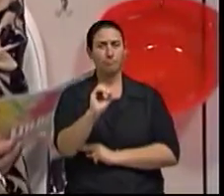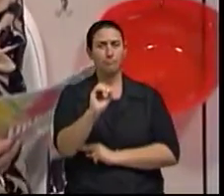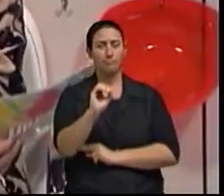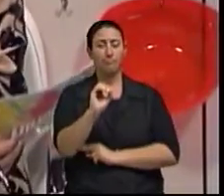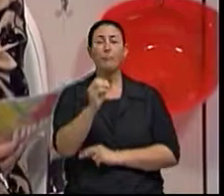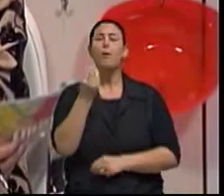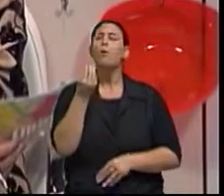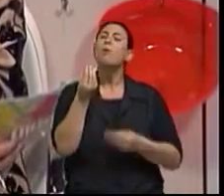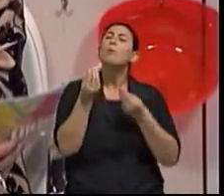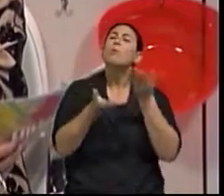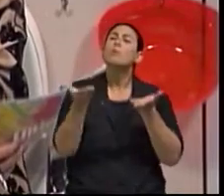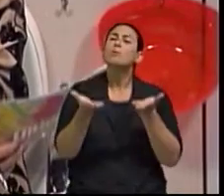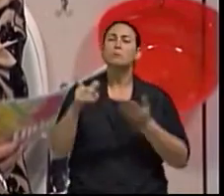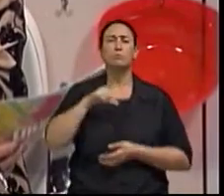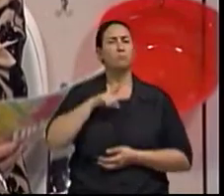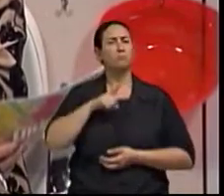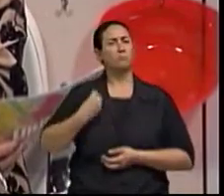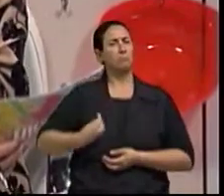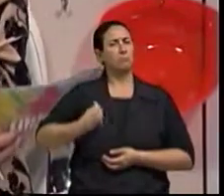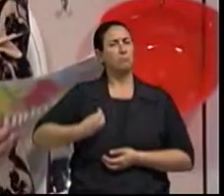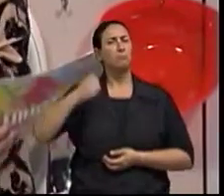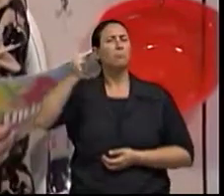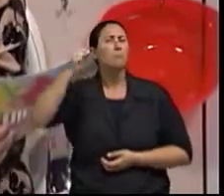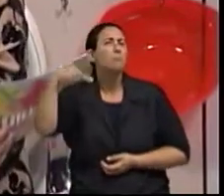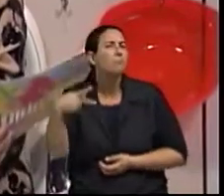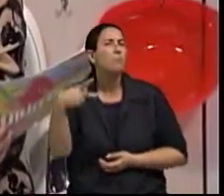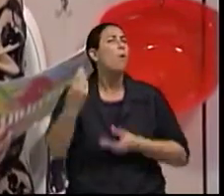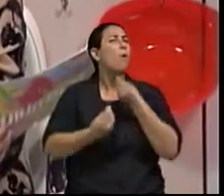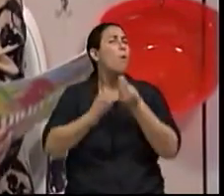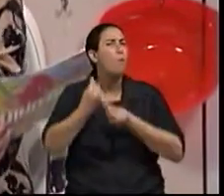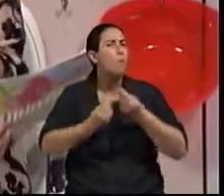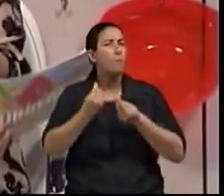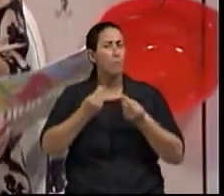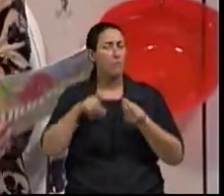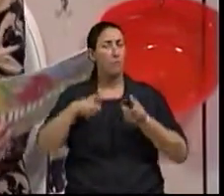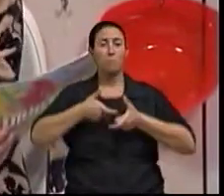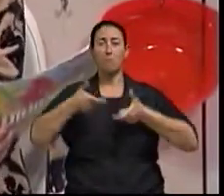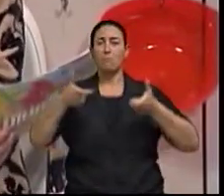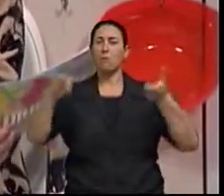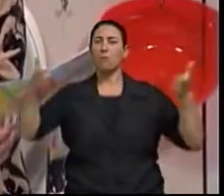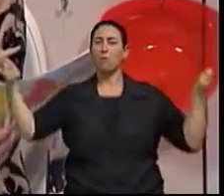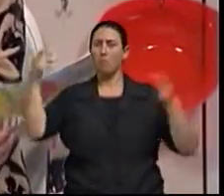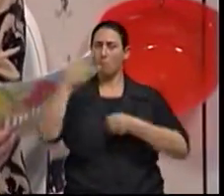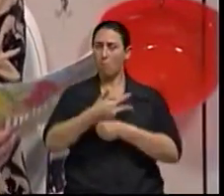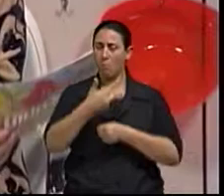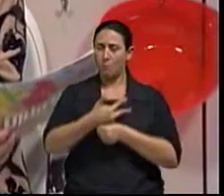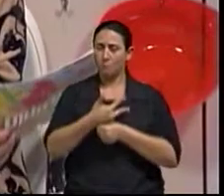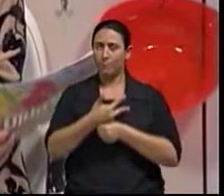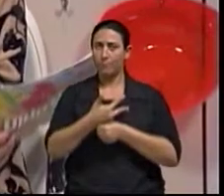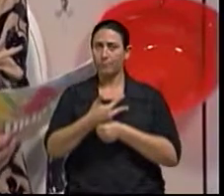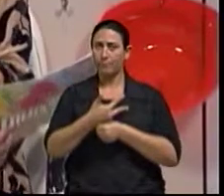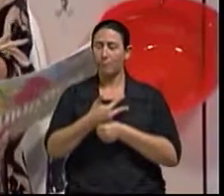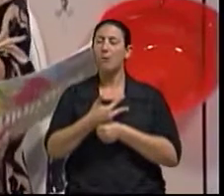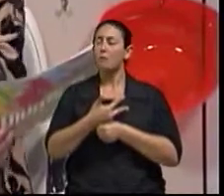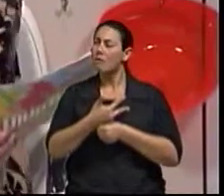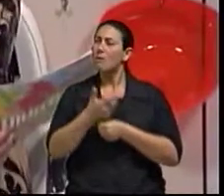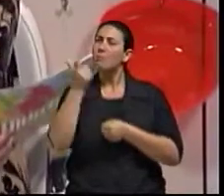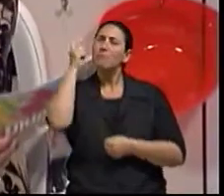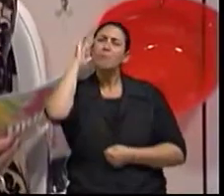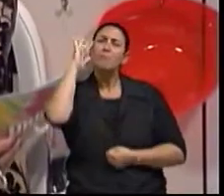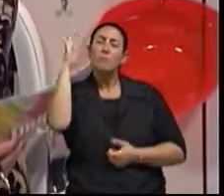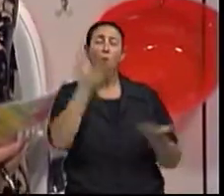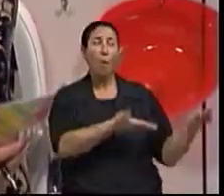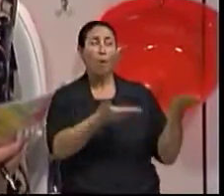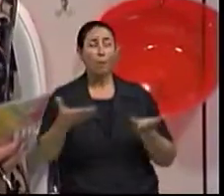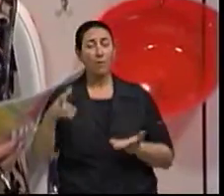então a aposentadoria nesta questão com o aumento de idosos em 2050? Grande pergunta, né? Os nossos